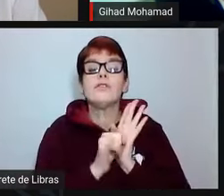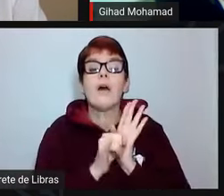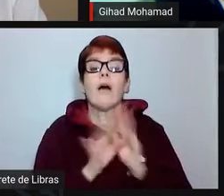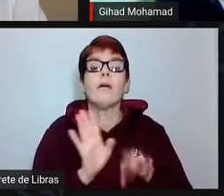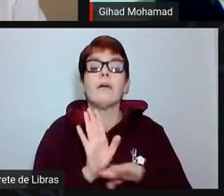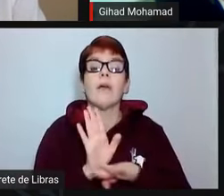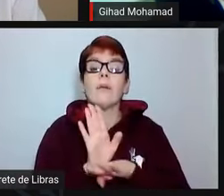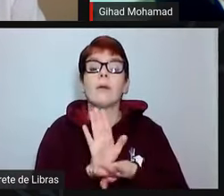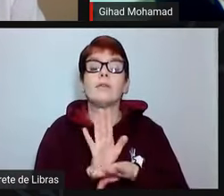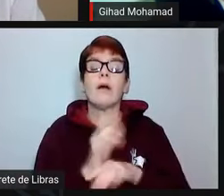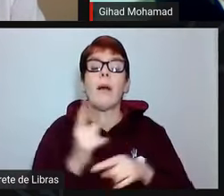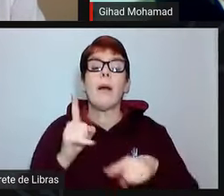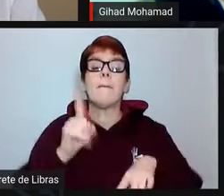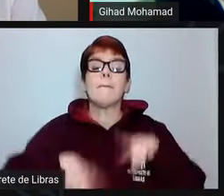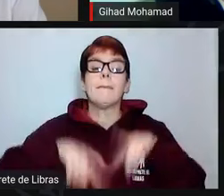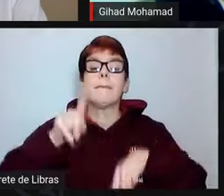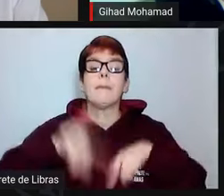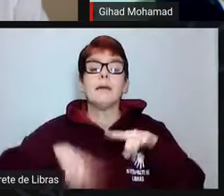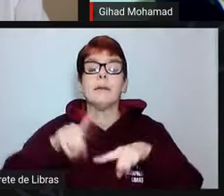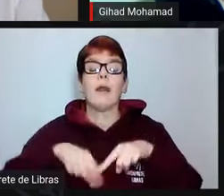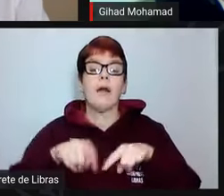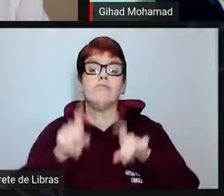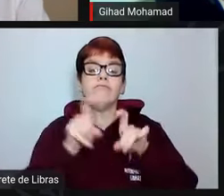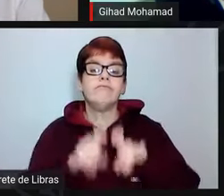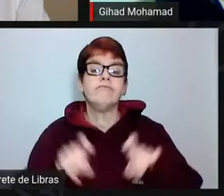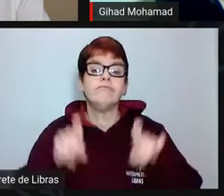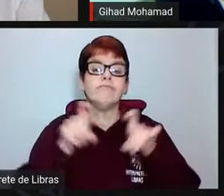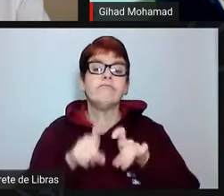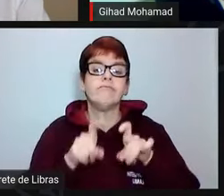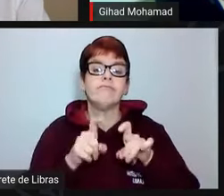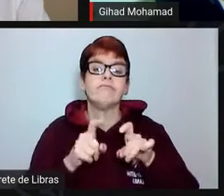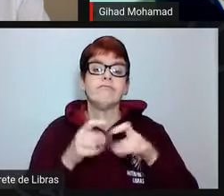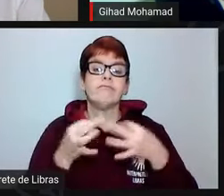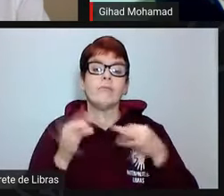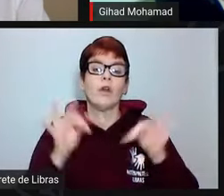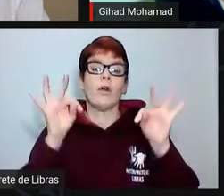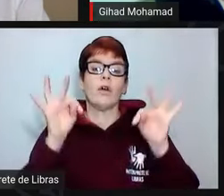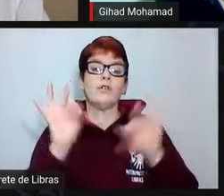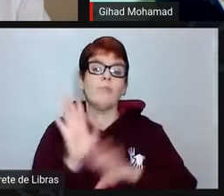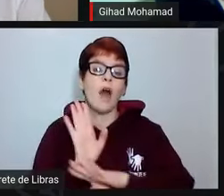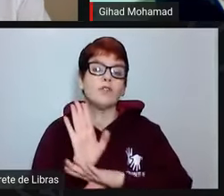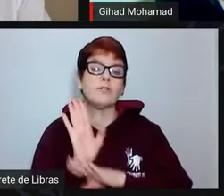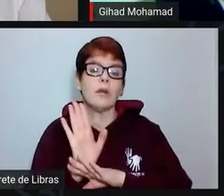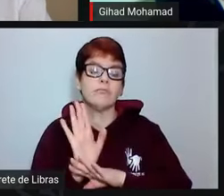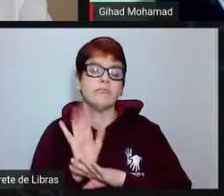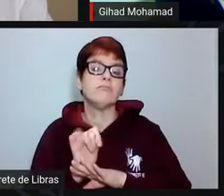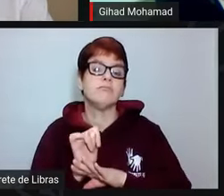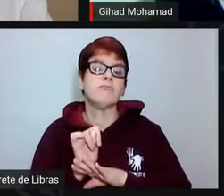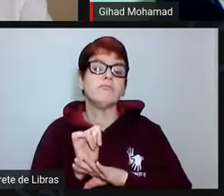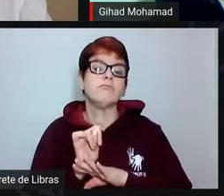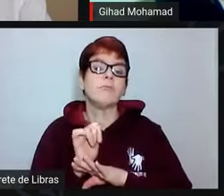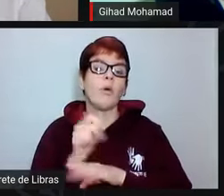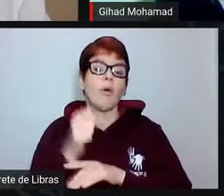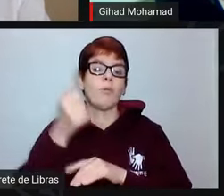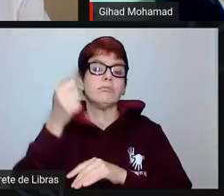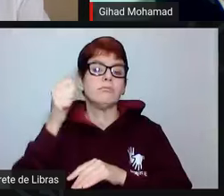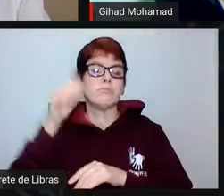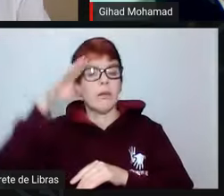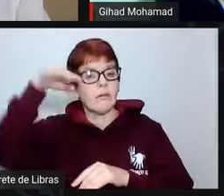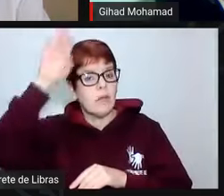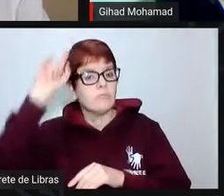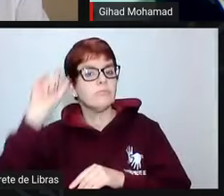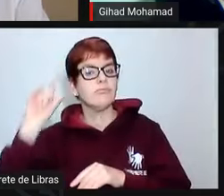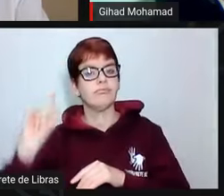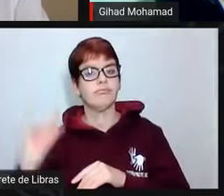equipamentos para aqueles estudantes de baixa renda, que fazem jus ao benefício socioeconômico,